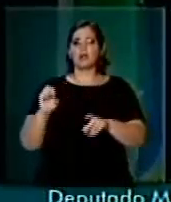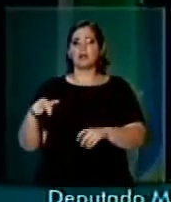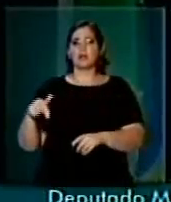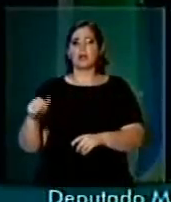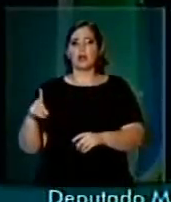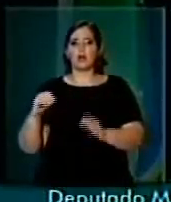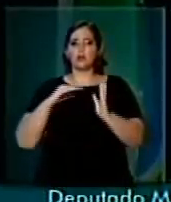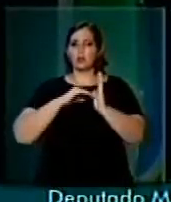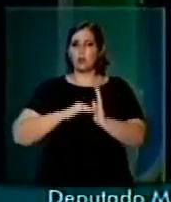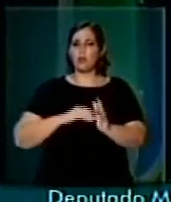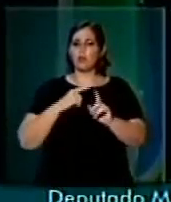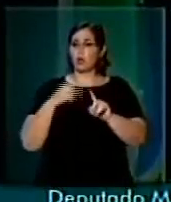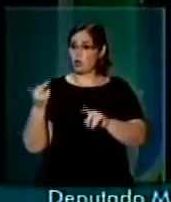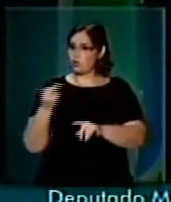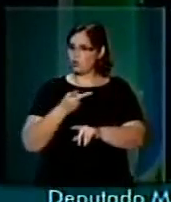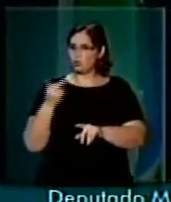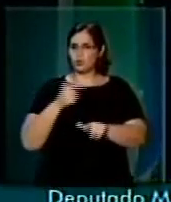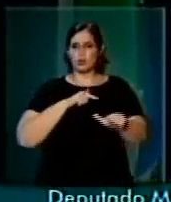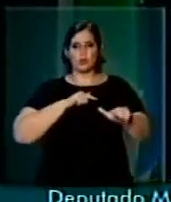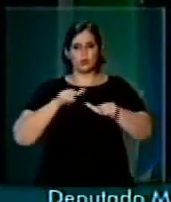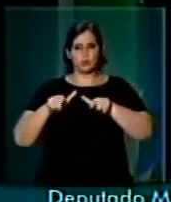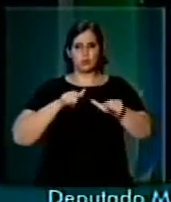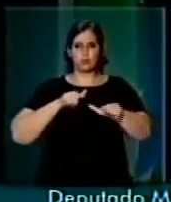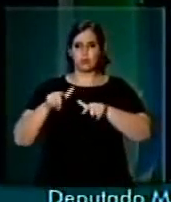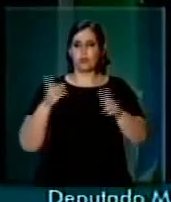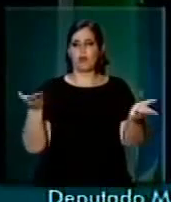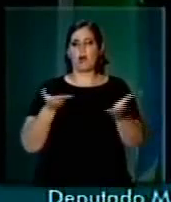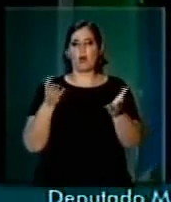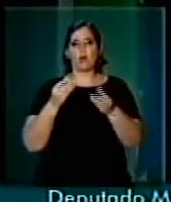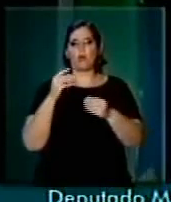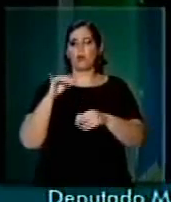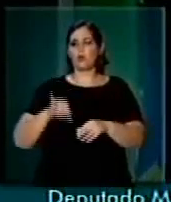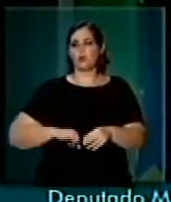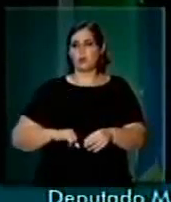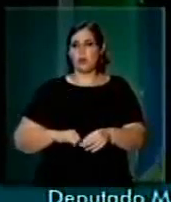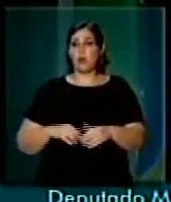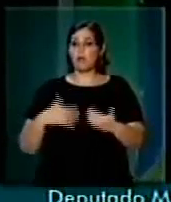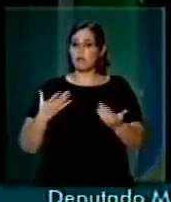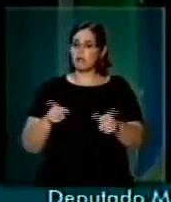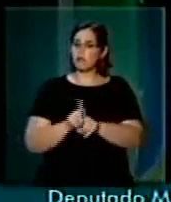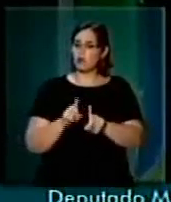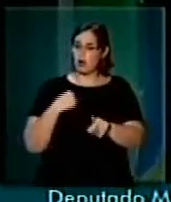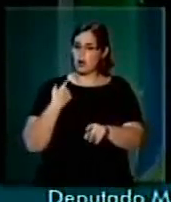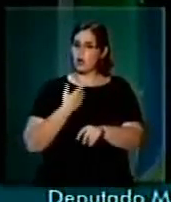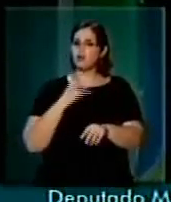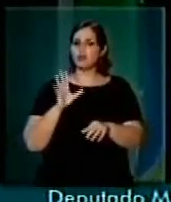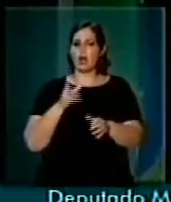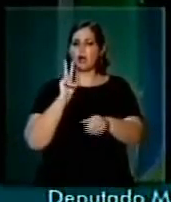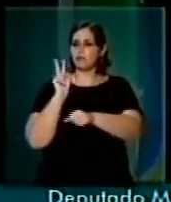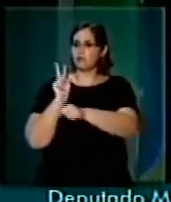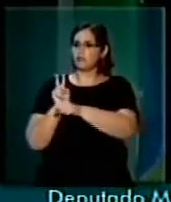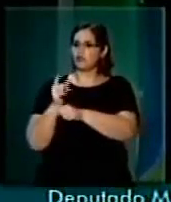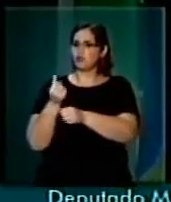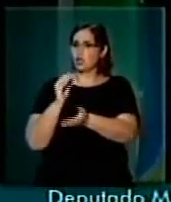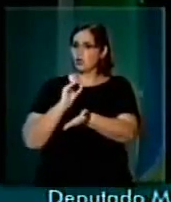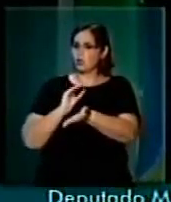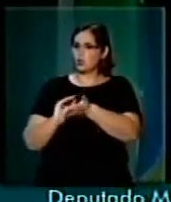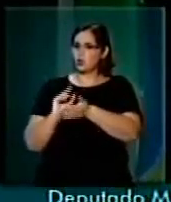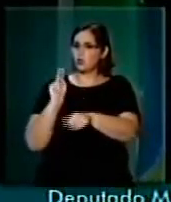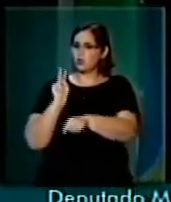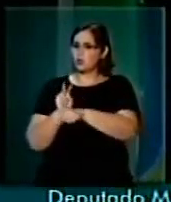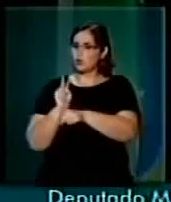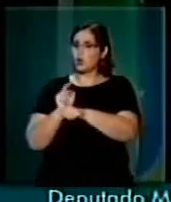duas casas vivem no momento. E eu estou também reservando recursos para a